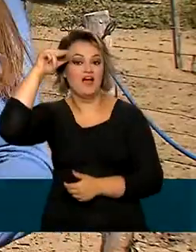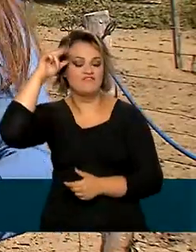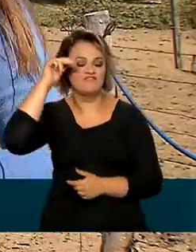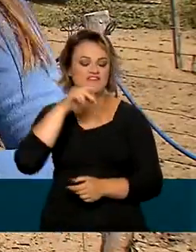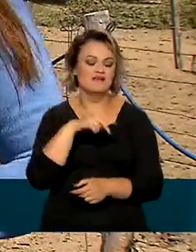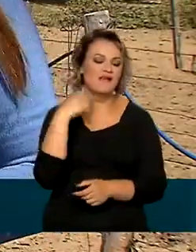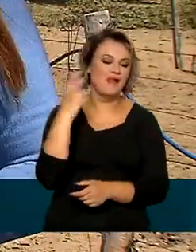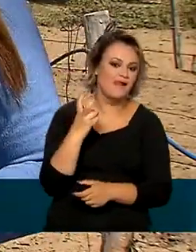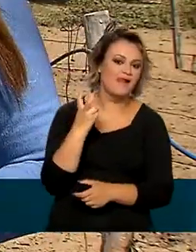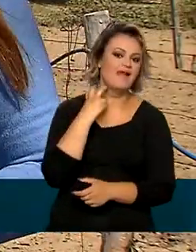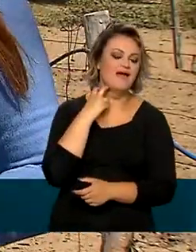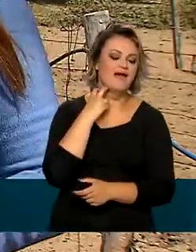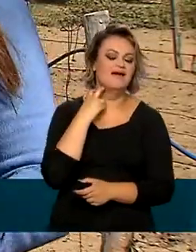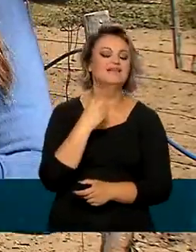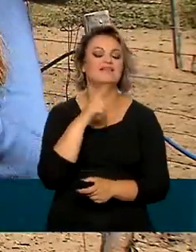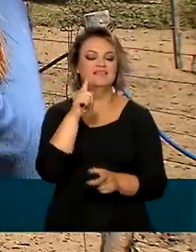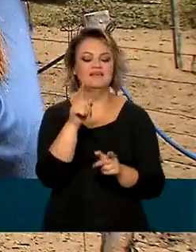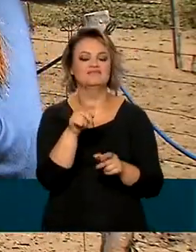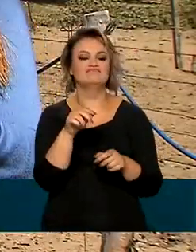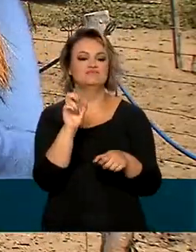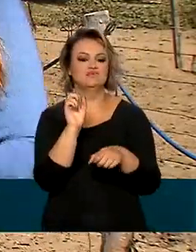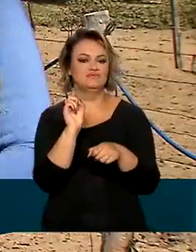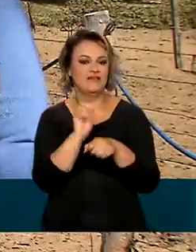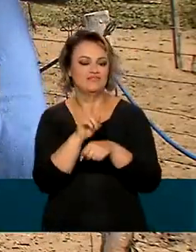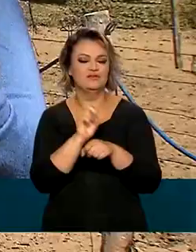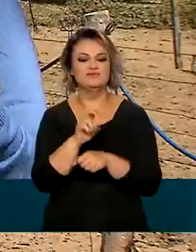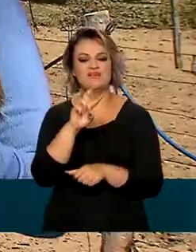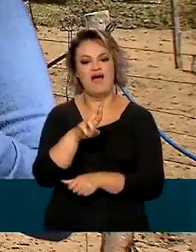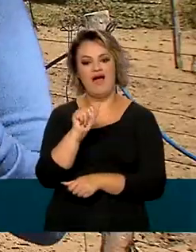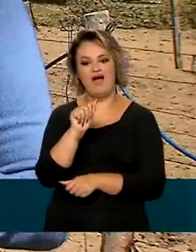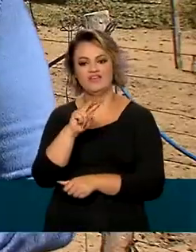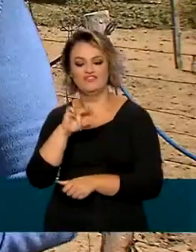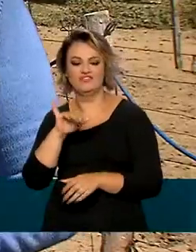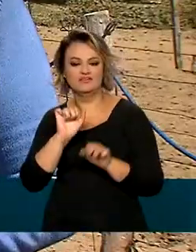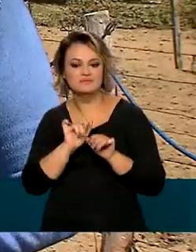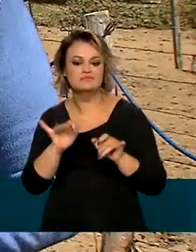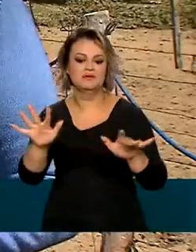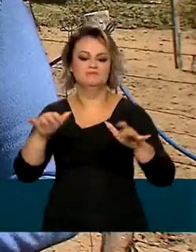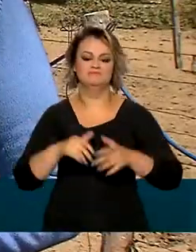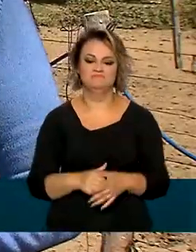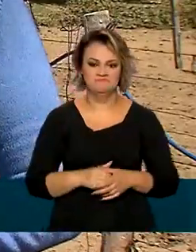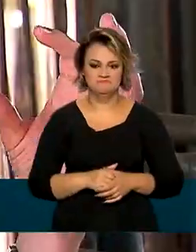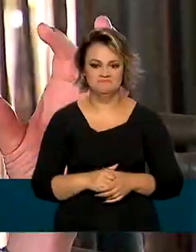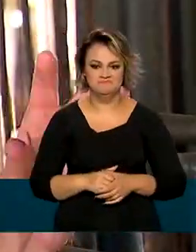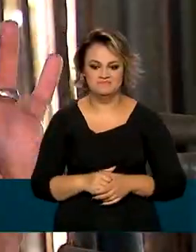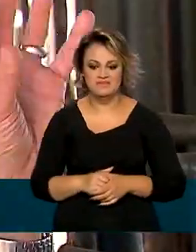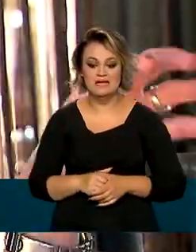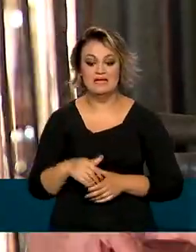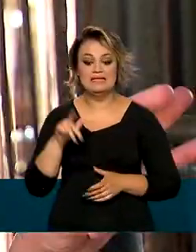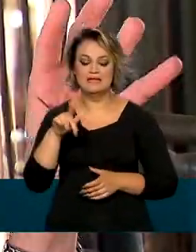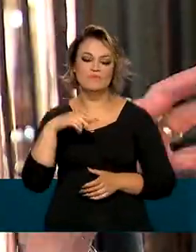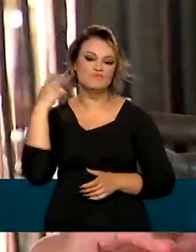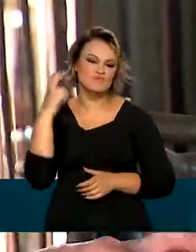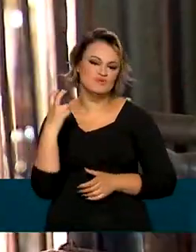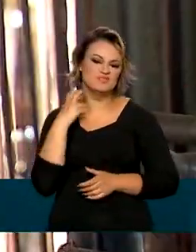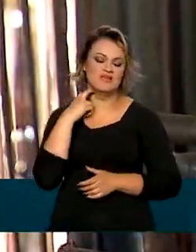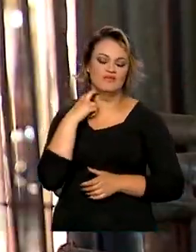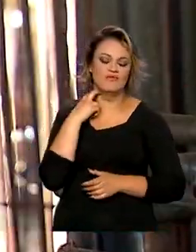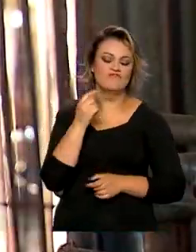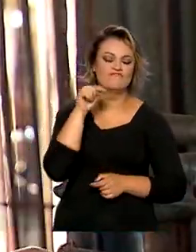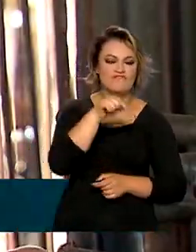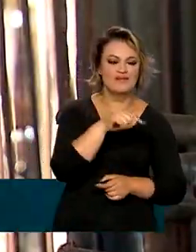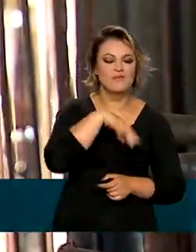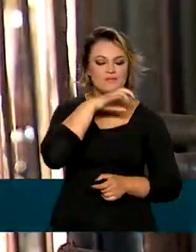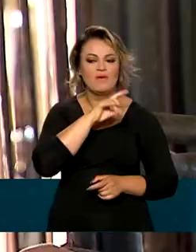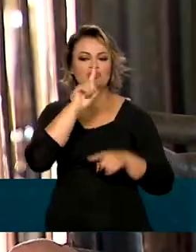controle da população do morcego é uma das formas de evitar a contaminação dos rebanhos. Como o morcego gosta muito de voltar no mesmo